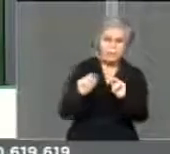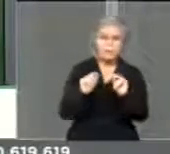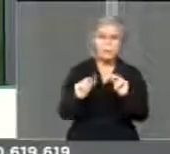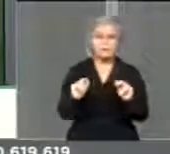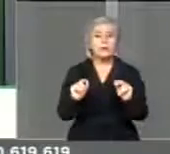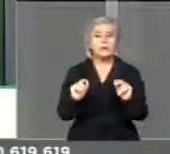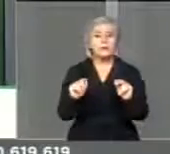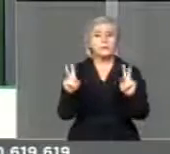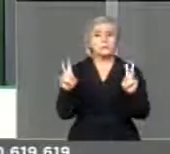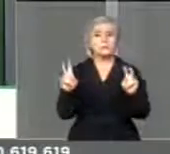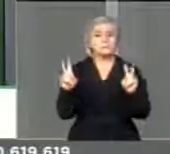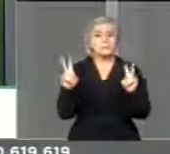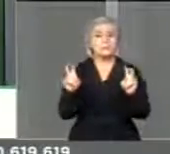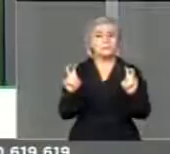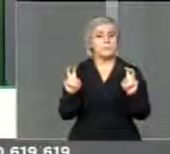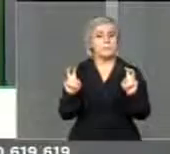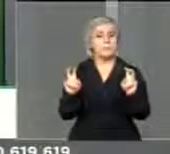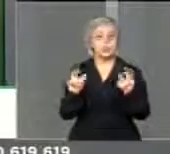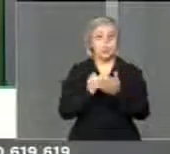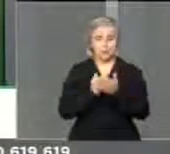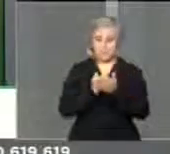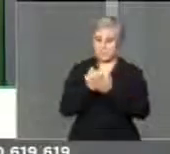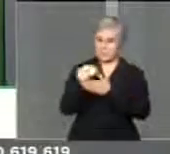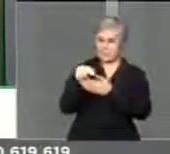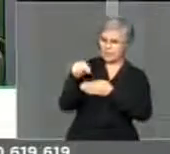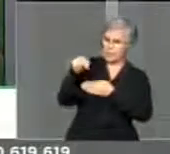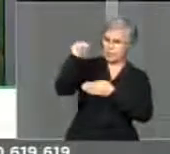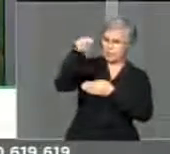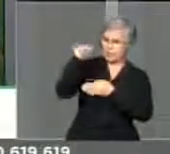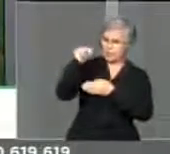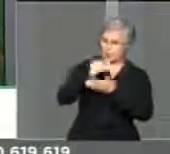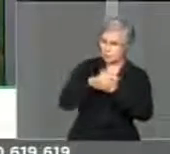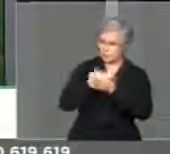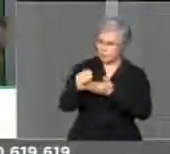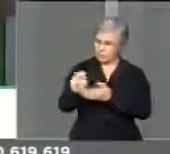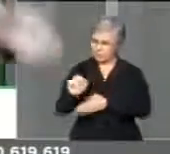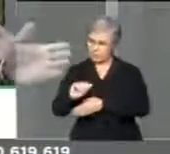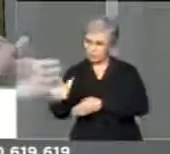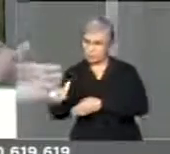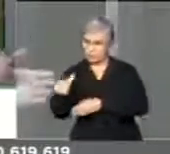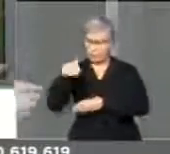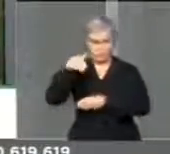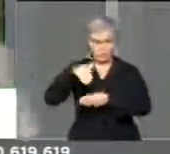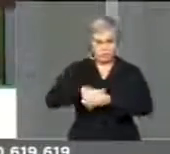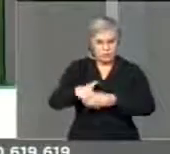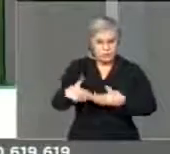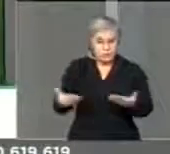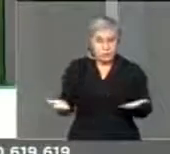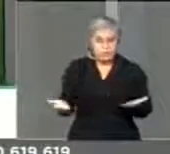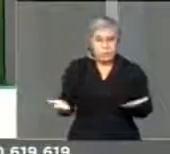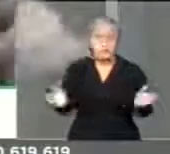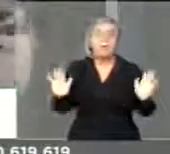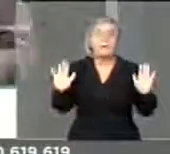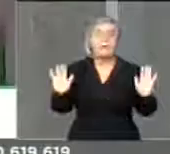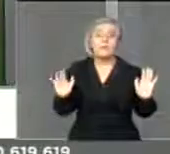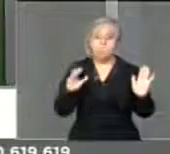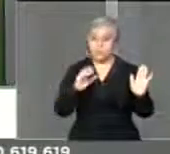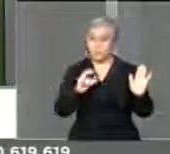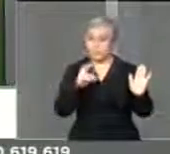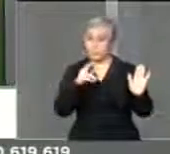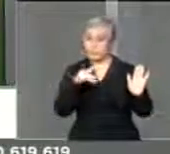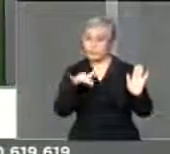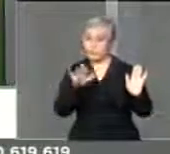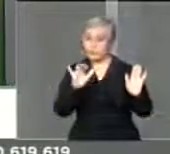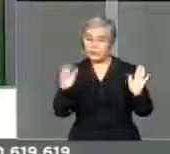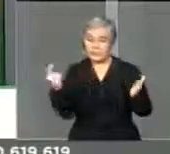a se começa pelo norte, começa pelo sul, o crime praticado no sul é igual ao crime